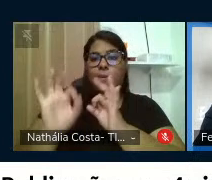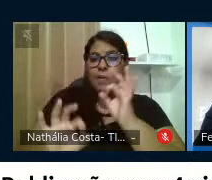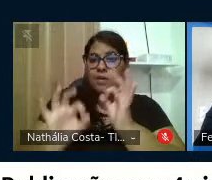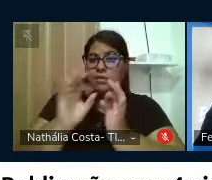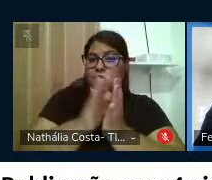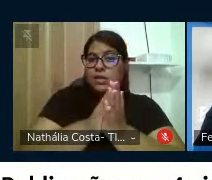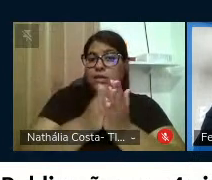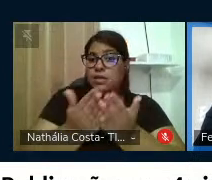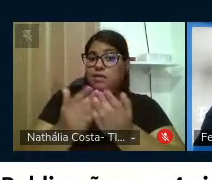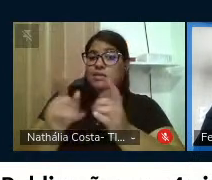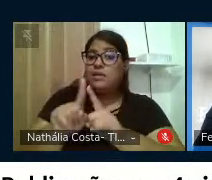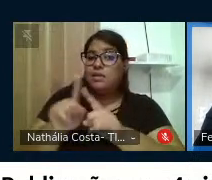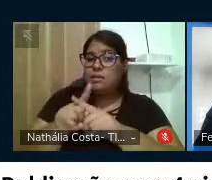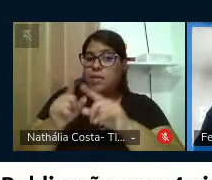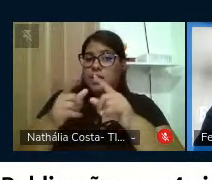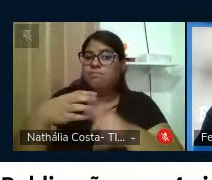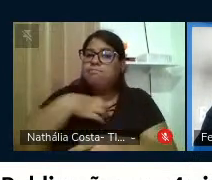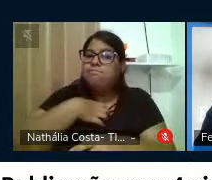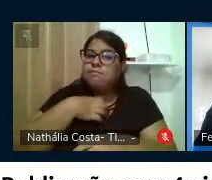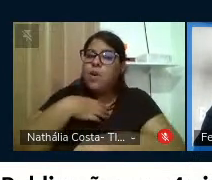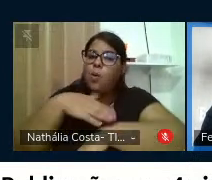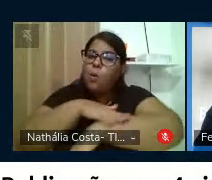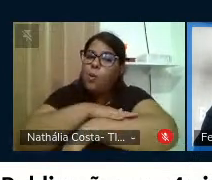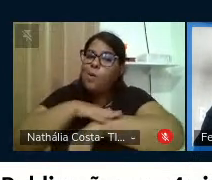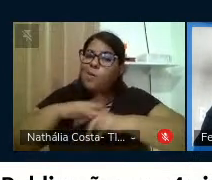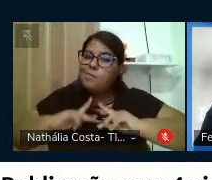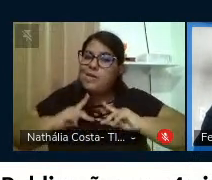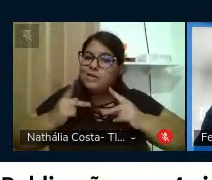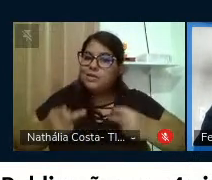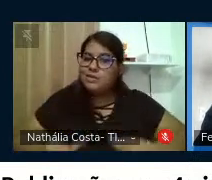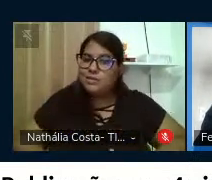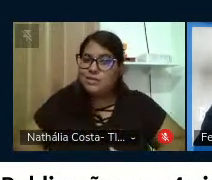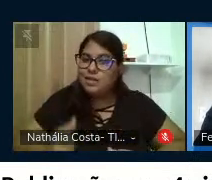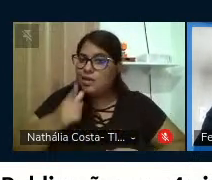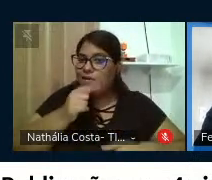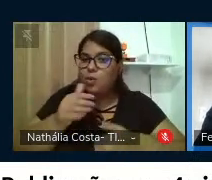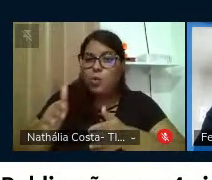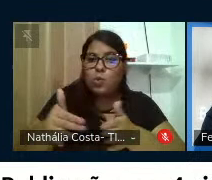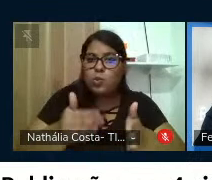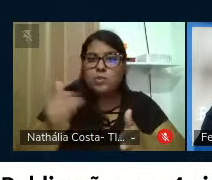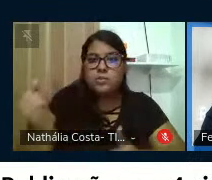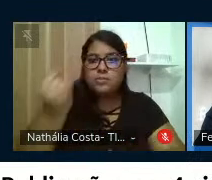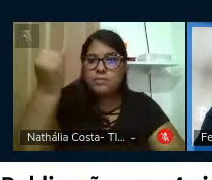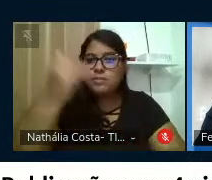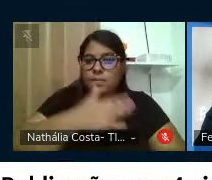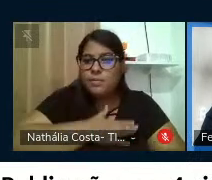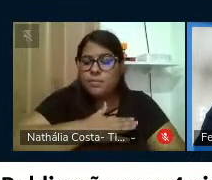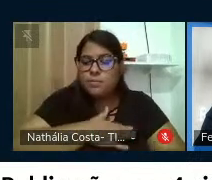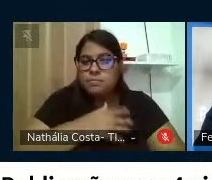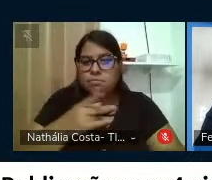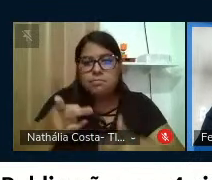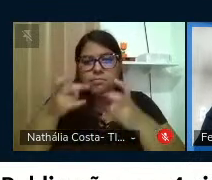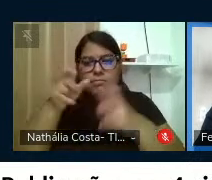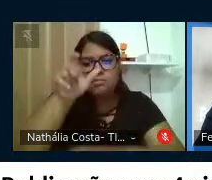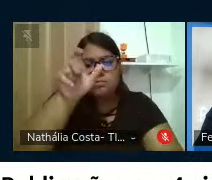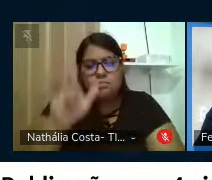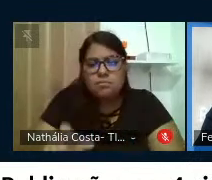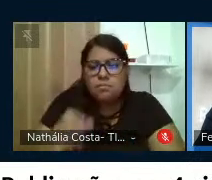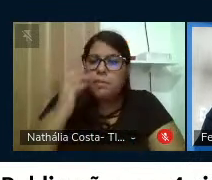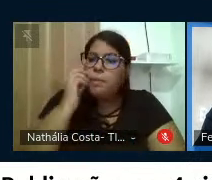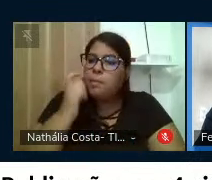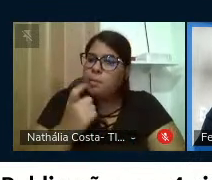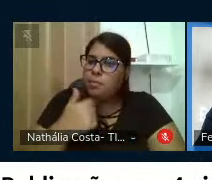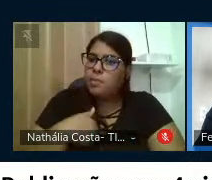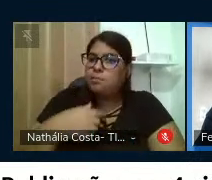as pessoas e o rio, e foi muito importante para mim essa visão sobre Paulo Freire, né? Eu